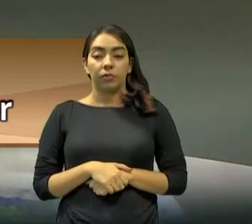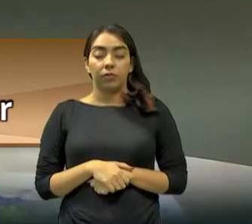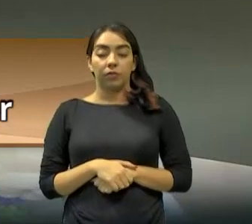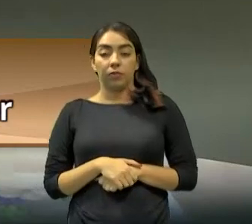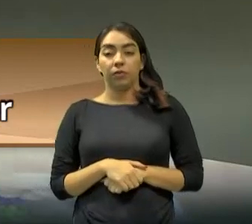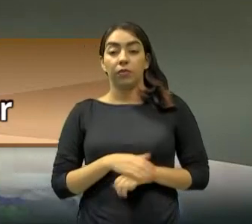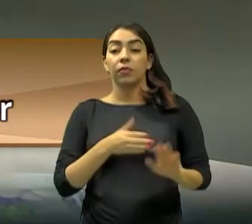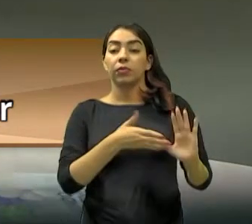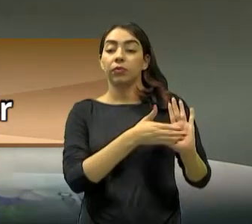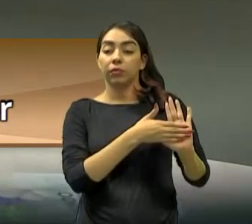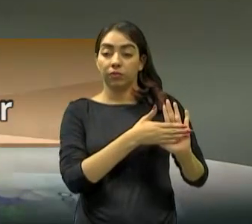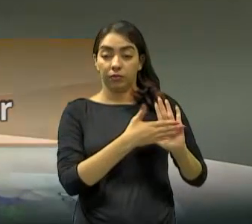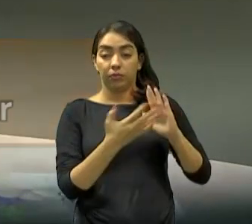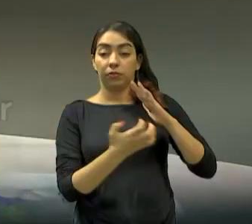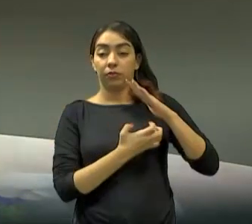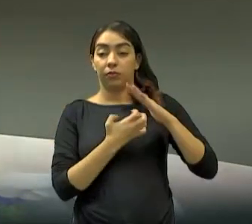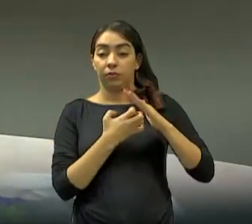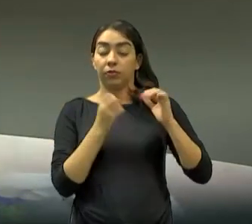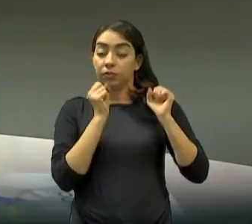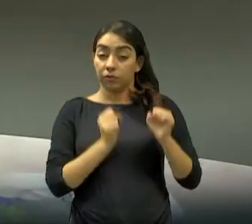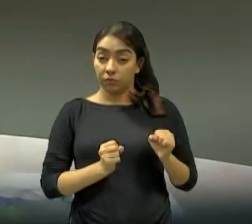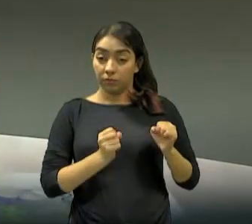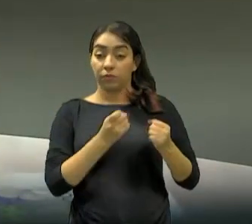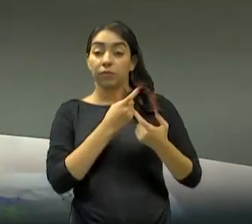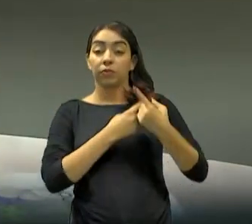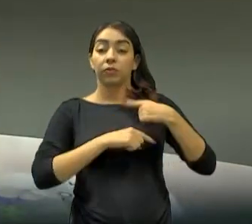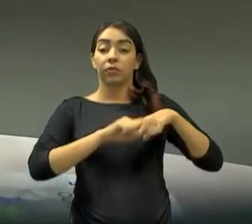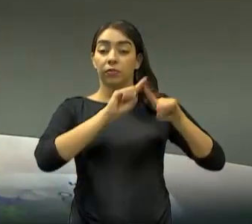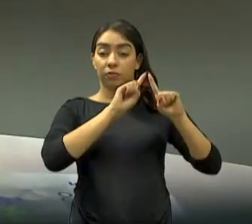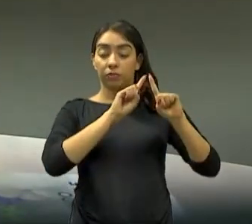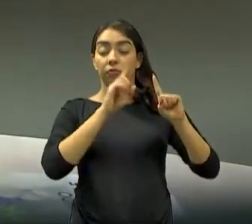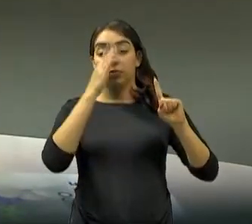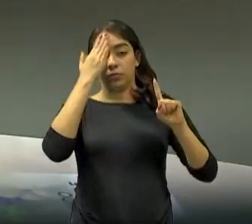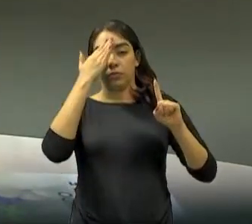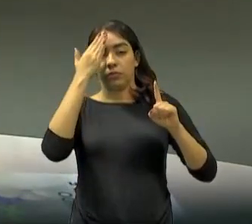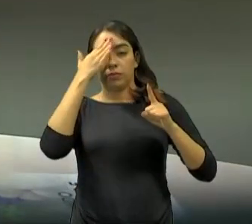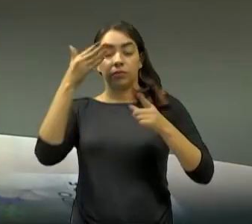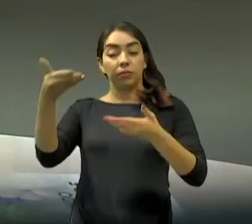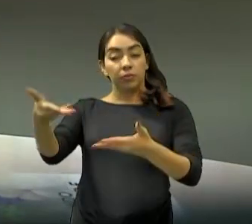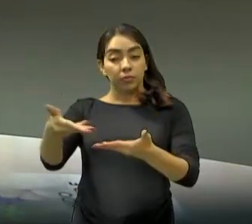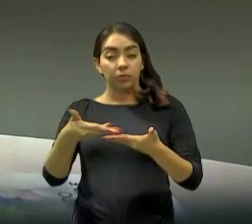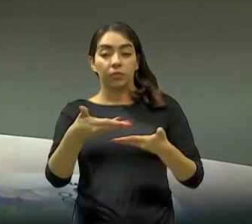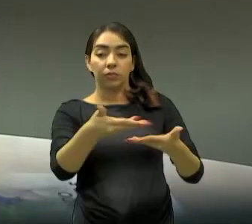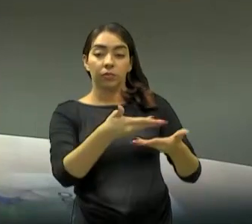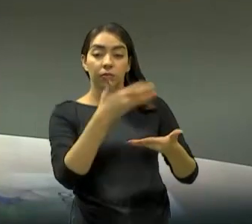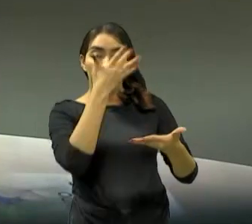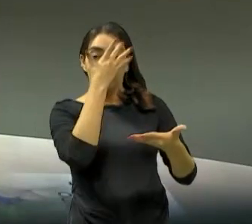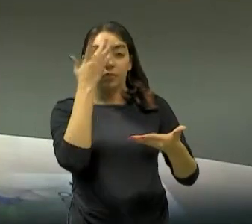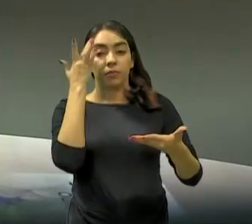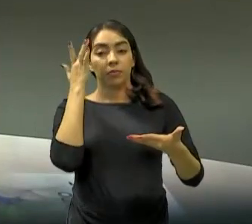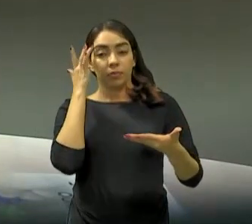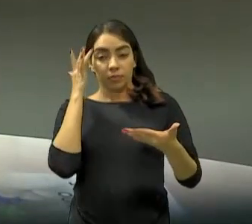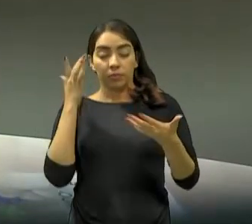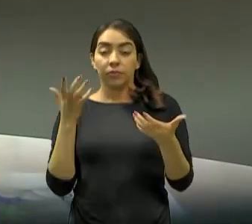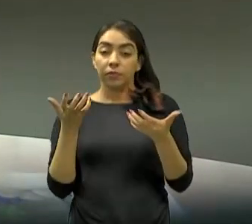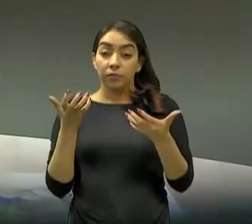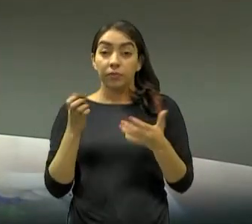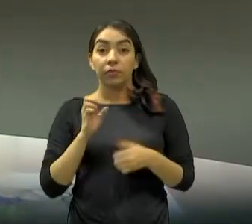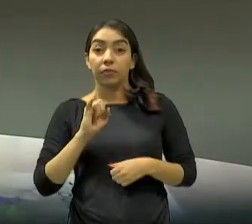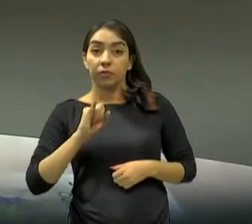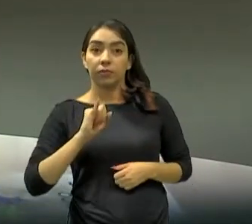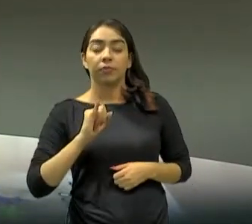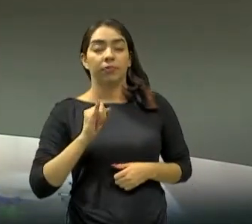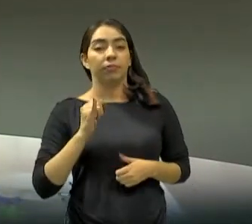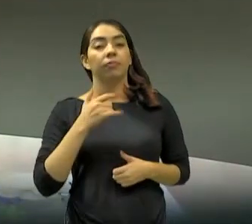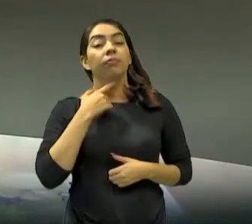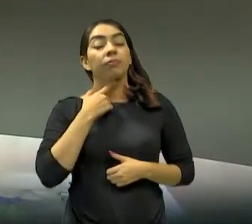ser mais produtivas, ou seja, atraindo talentos e ao mesmo tempo, originando essa cooperação interna.